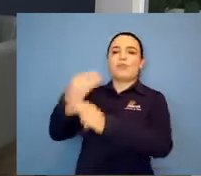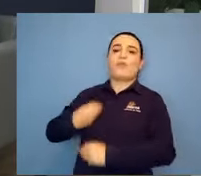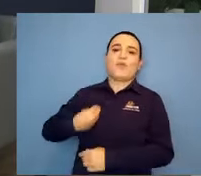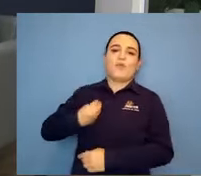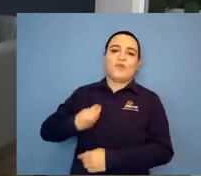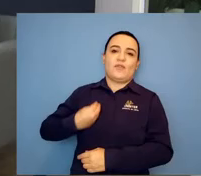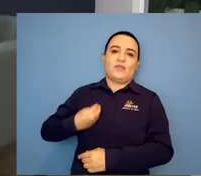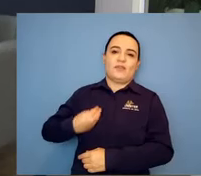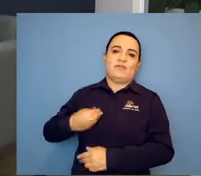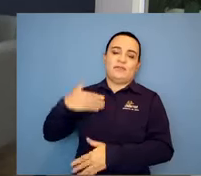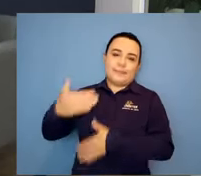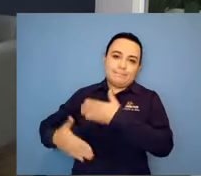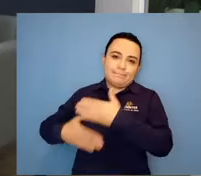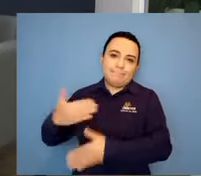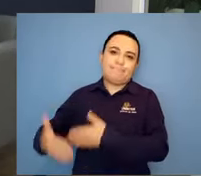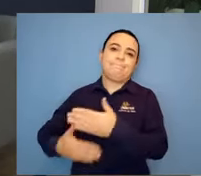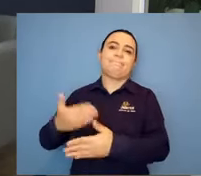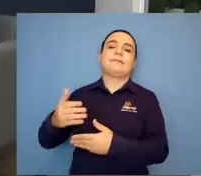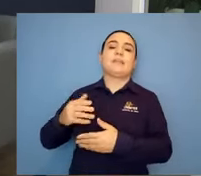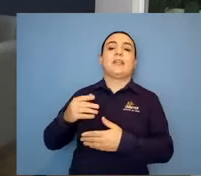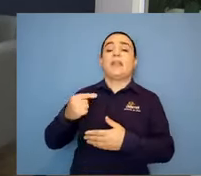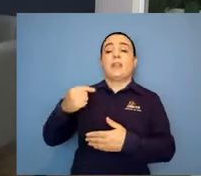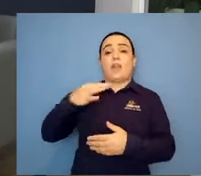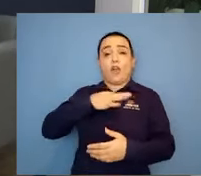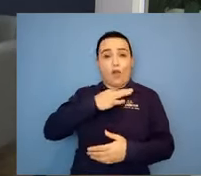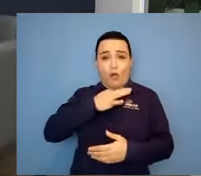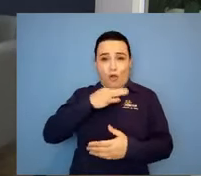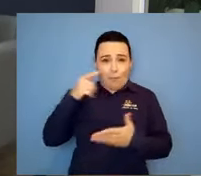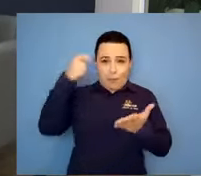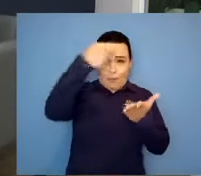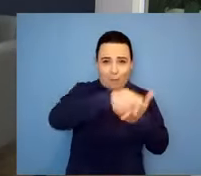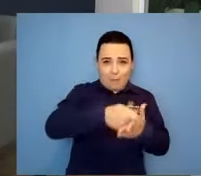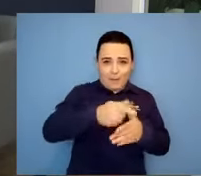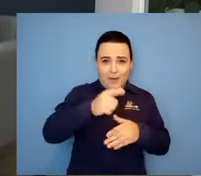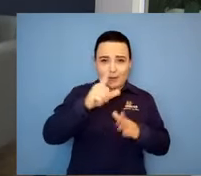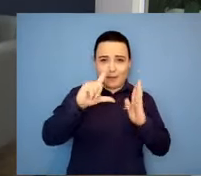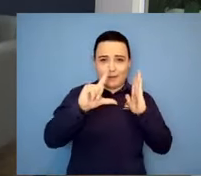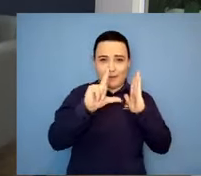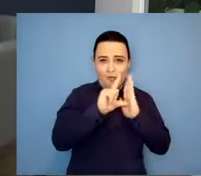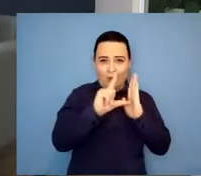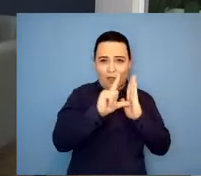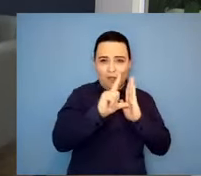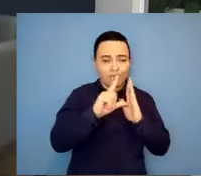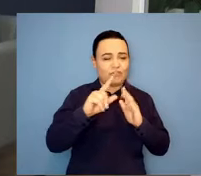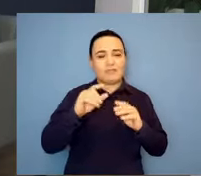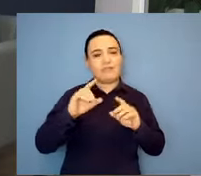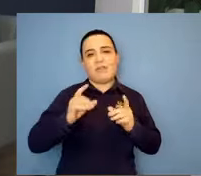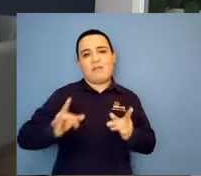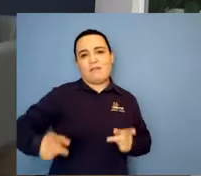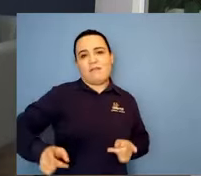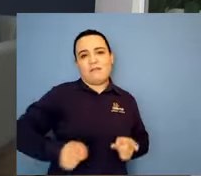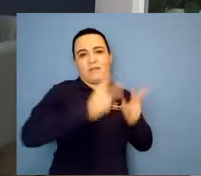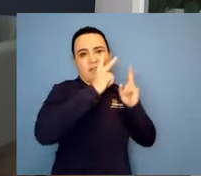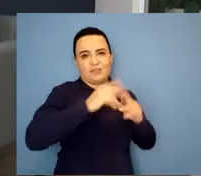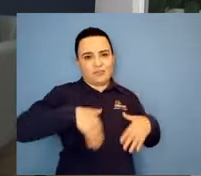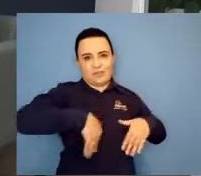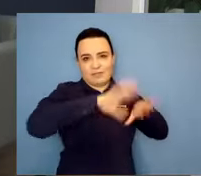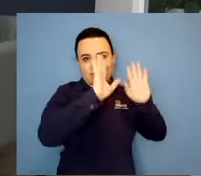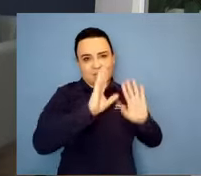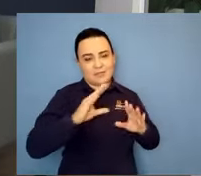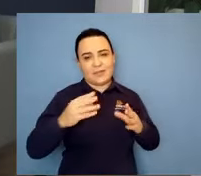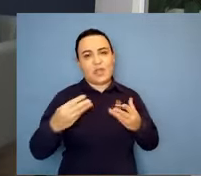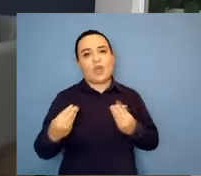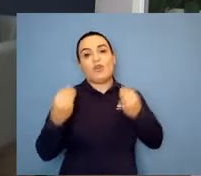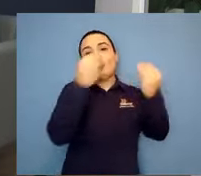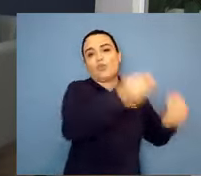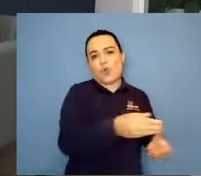incrível, né? Tudo isso que você viveu. E você vê, tudo que eu vivi, hoje eu consigo, daí, conversar com as mães.